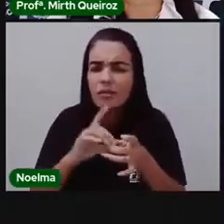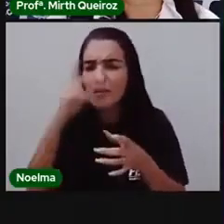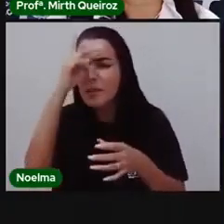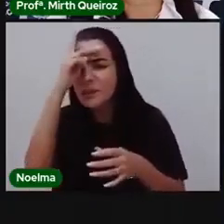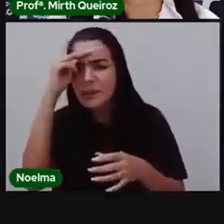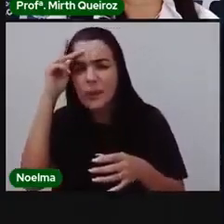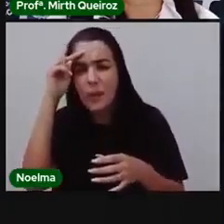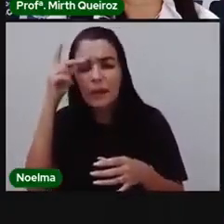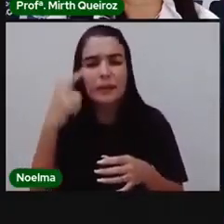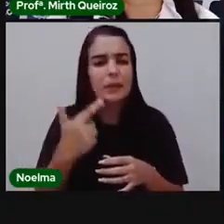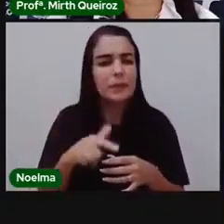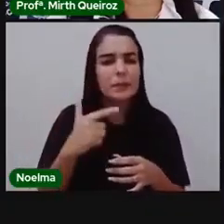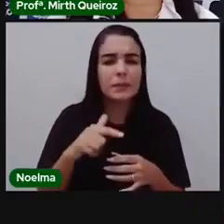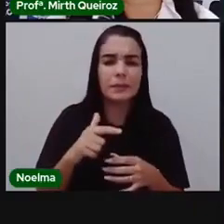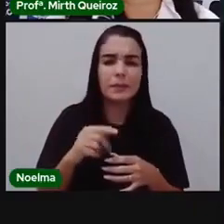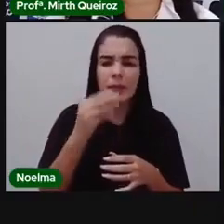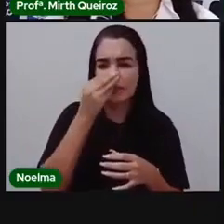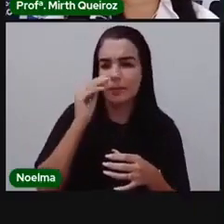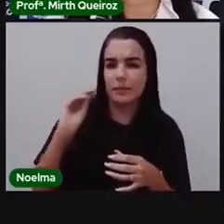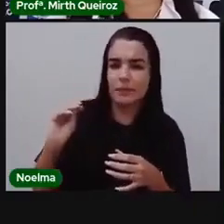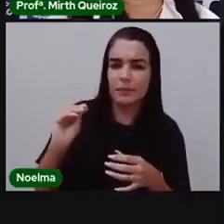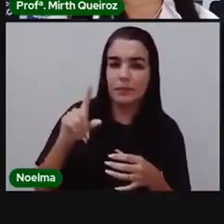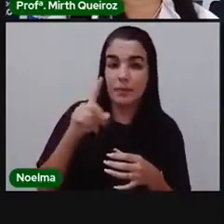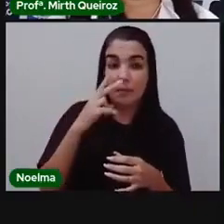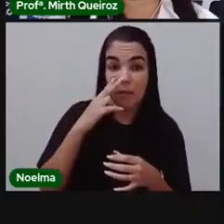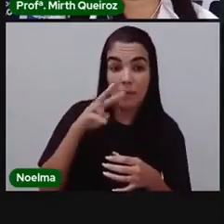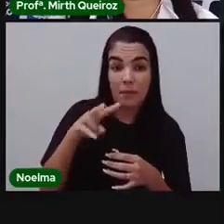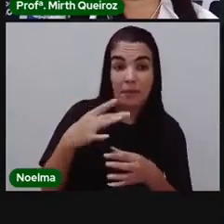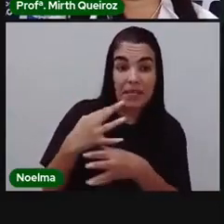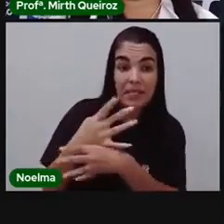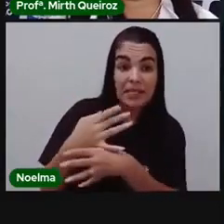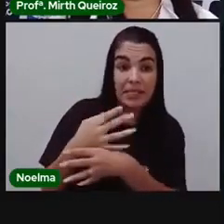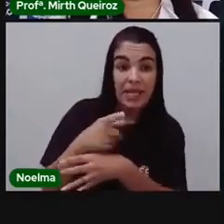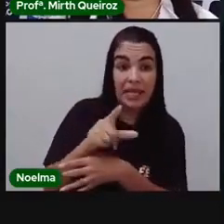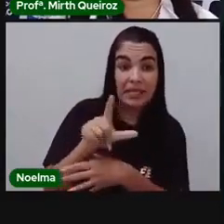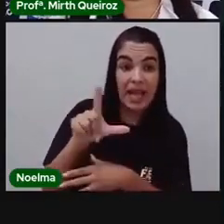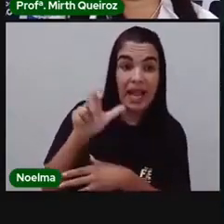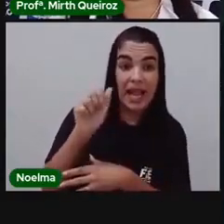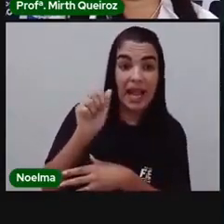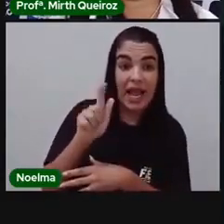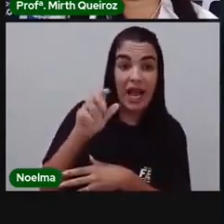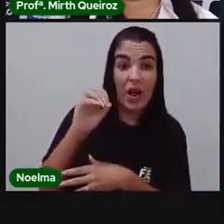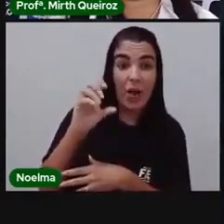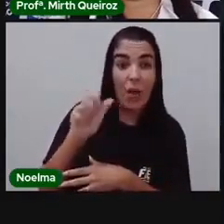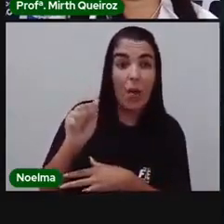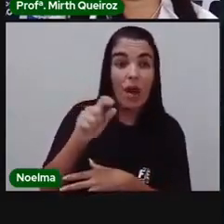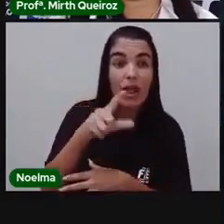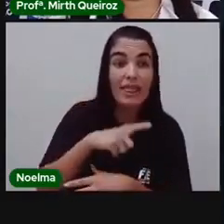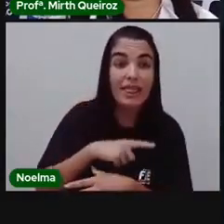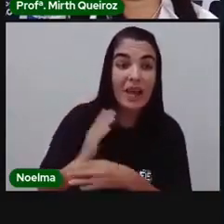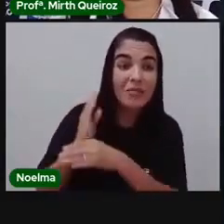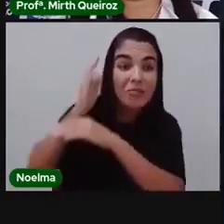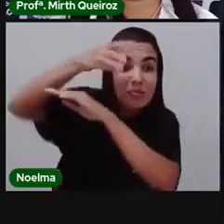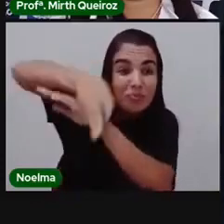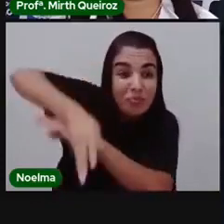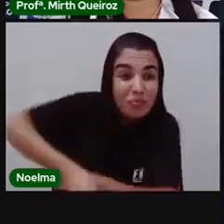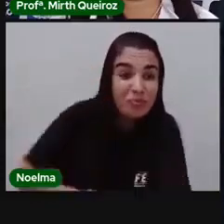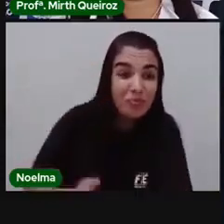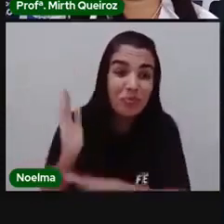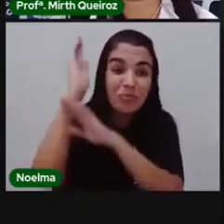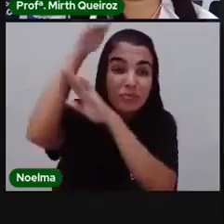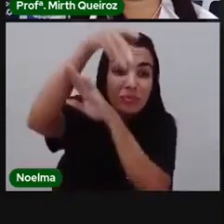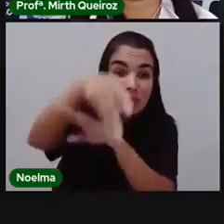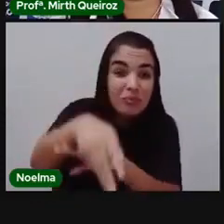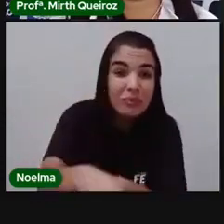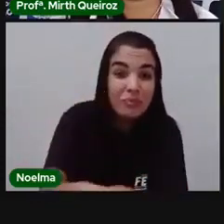nos dão um pouco de esperança. Na cidade de Laguna, em Santa Catarina, uma espécie de golfinho há décadas ajuda os pescadores locais